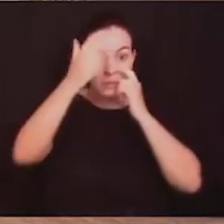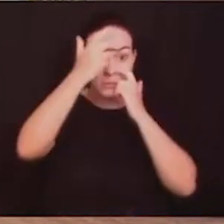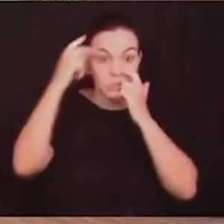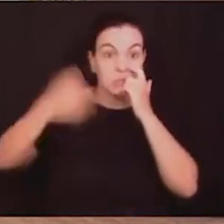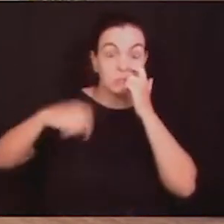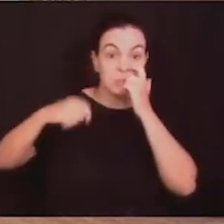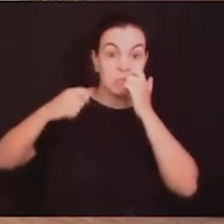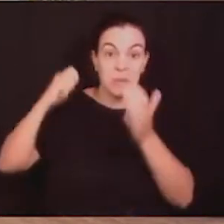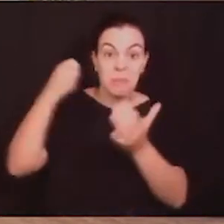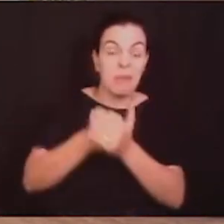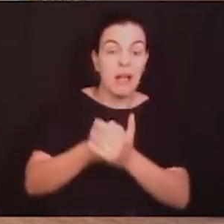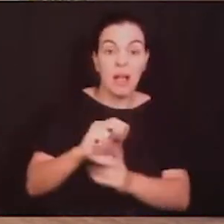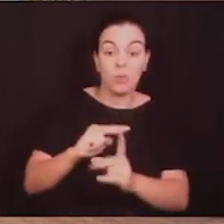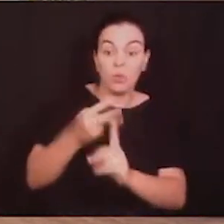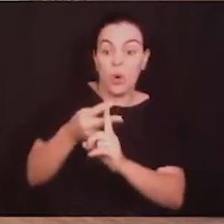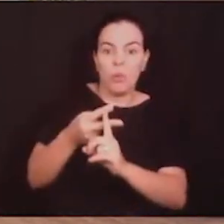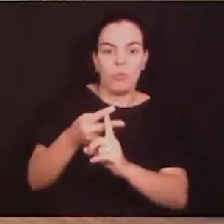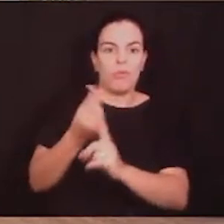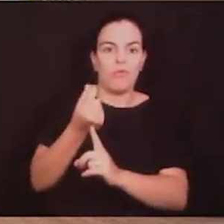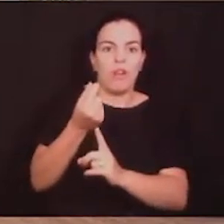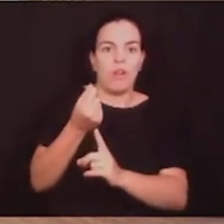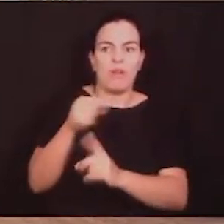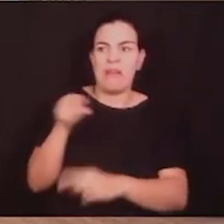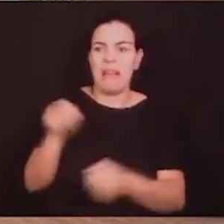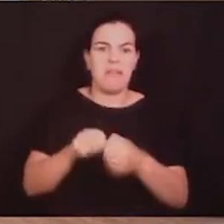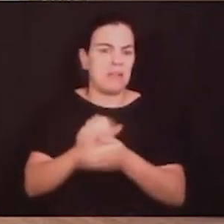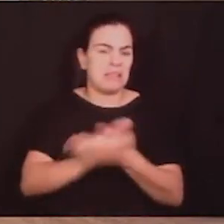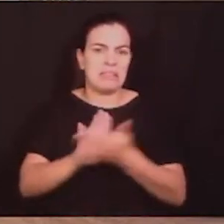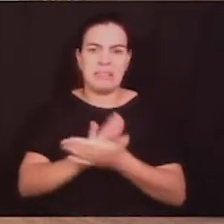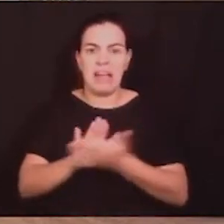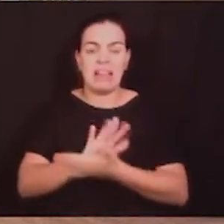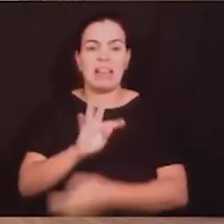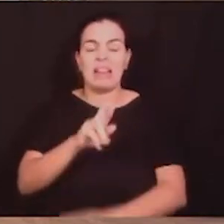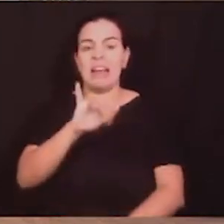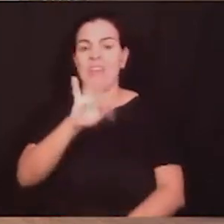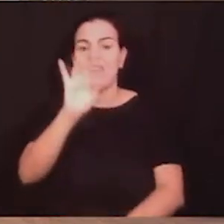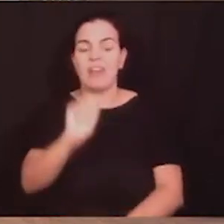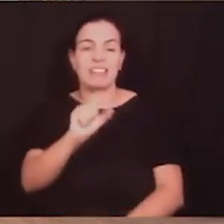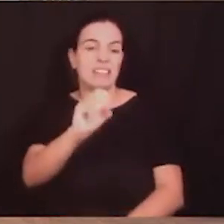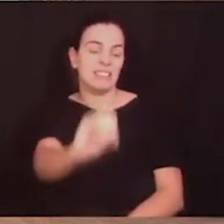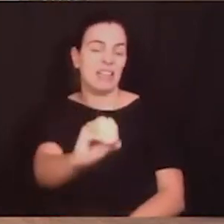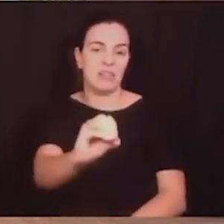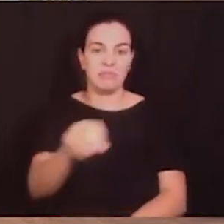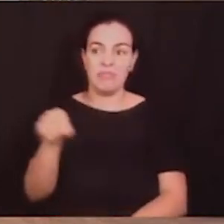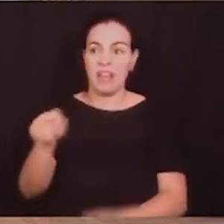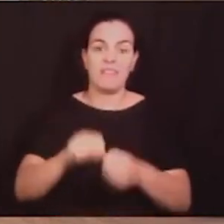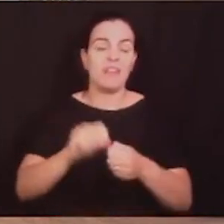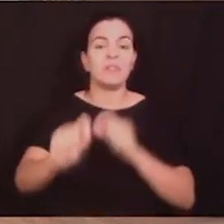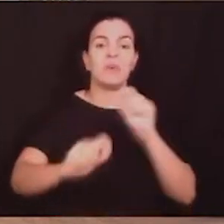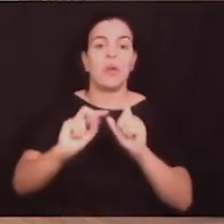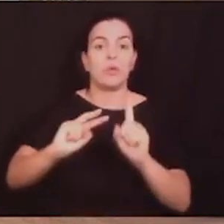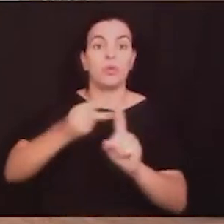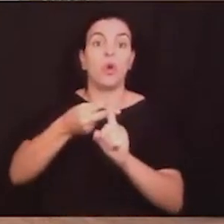da passagem. Então, não fez nem a tarifa zero, ele implantou o dobro da passagem na gestão do prefeito que Vossa